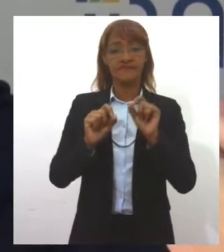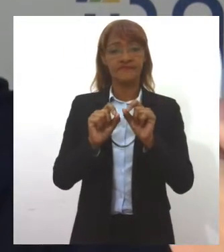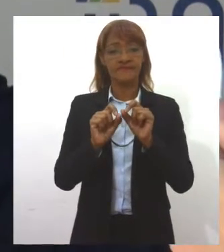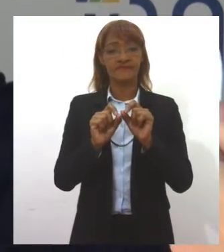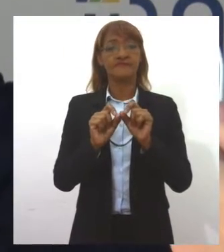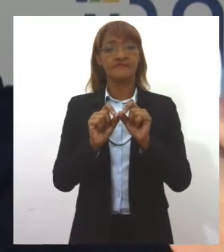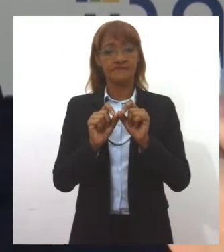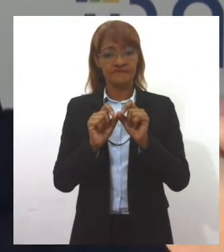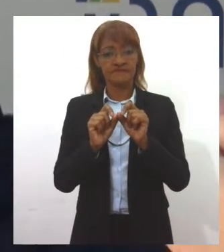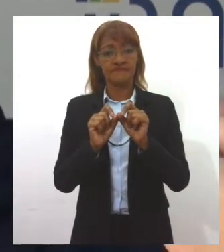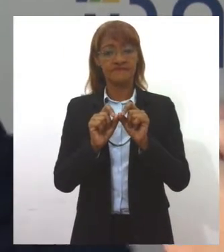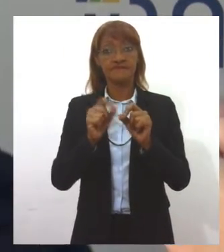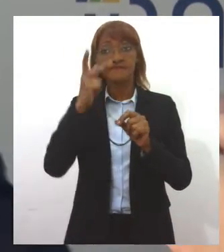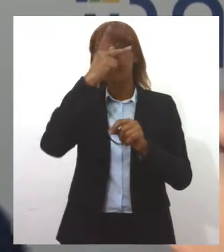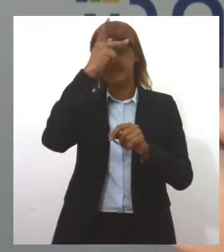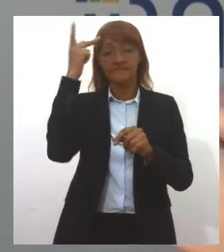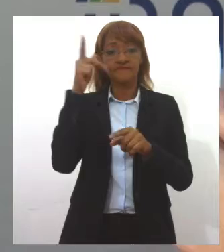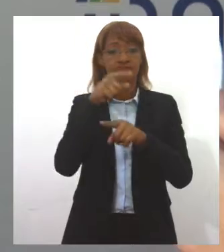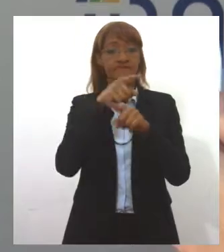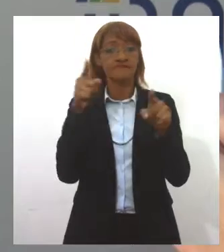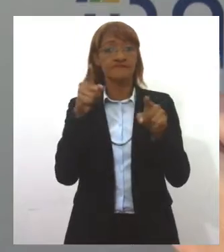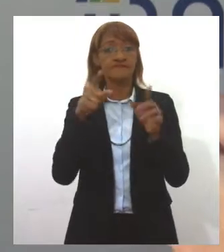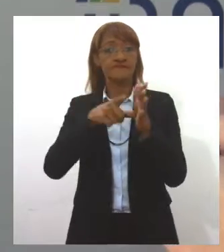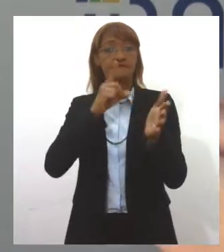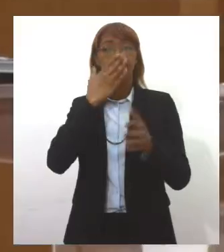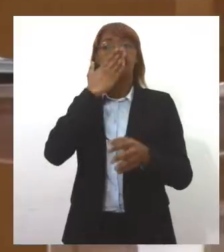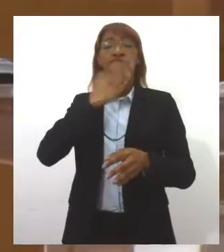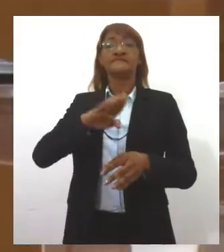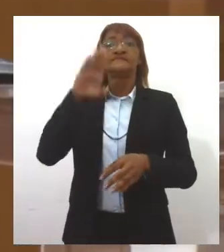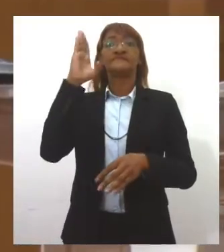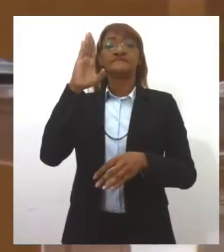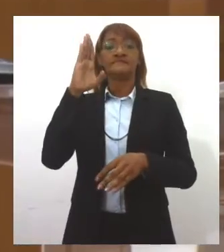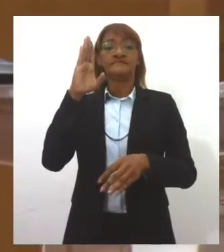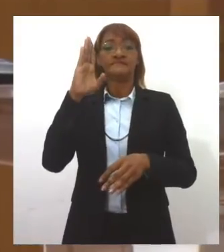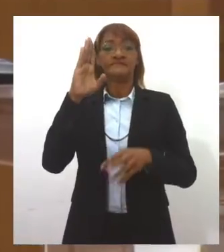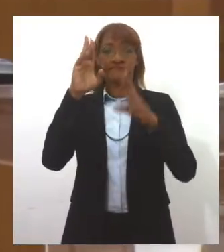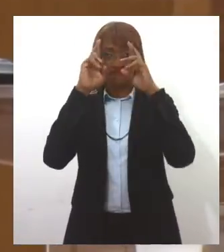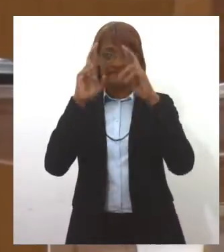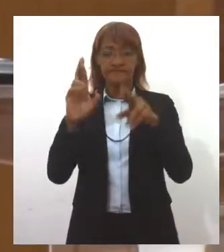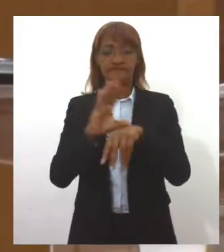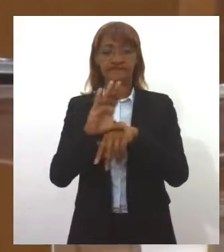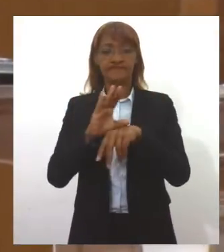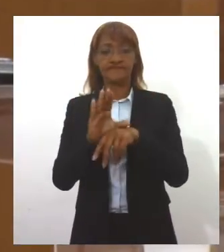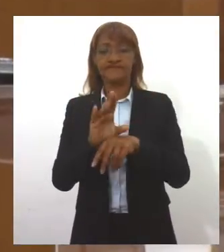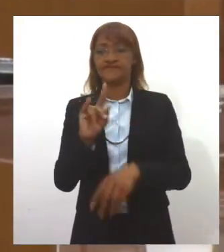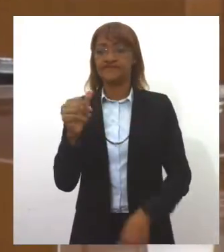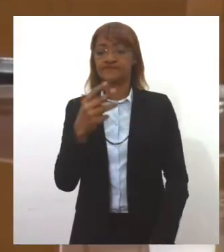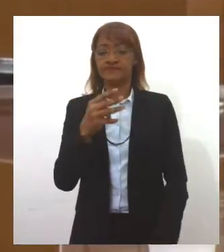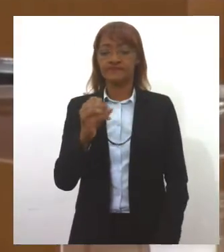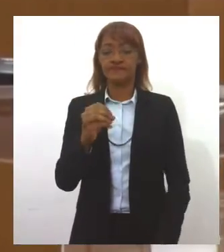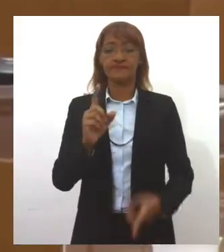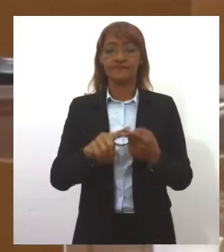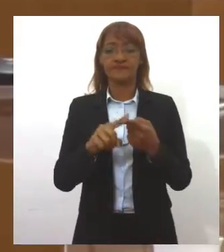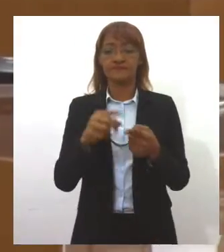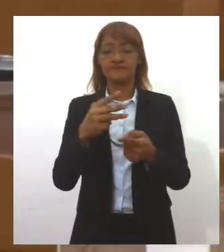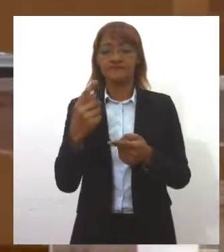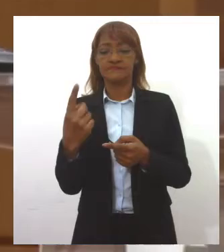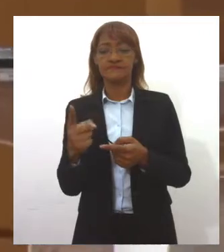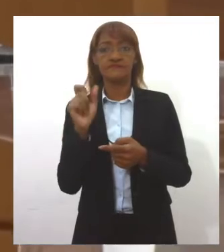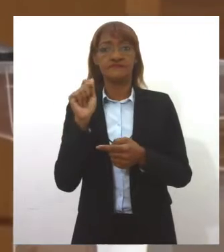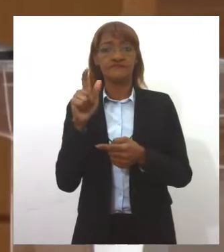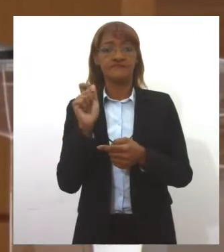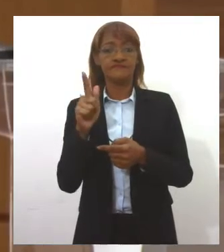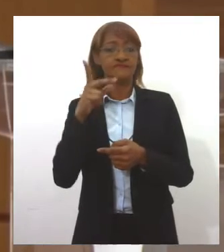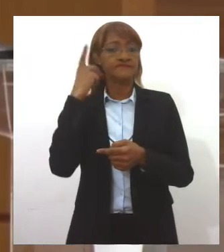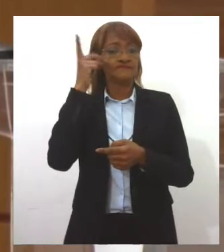por pessoas que juraram respeitar a Constituição. Nos dias 30 e 31 de agosto, a deputada Gorete Reis, do